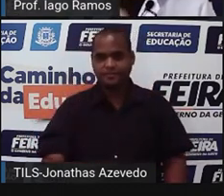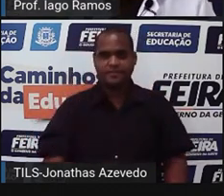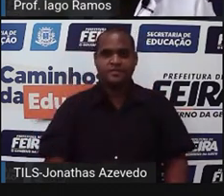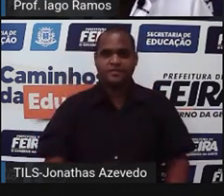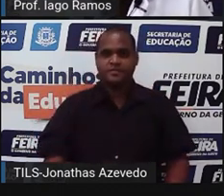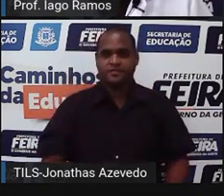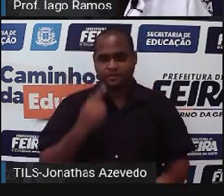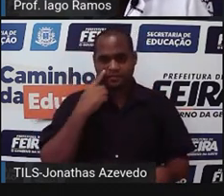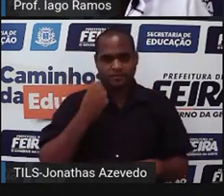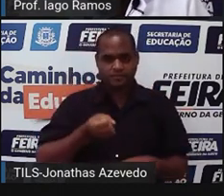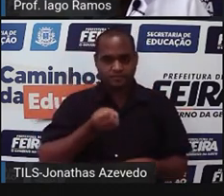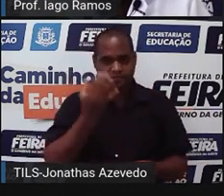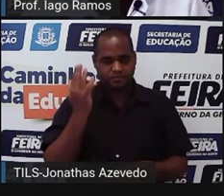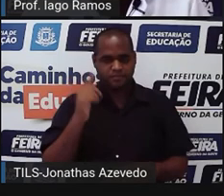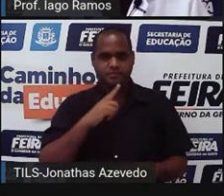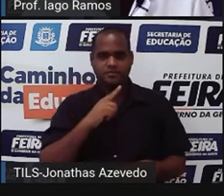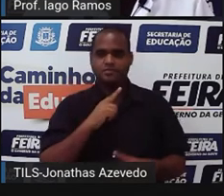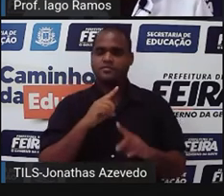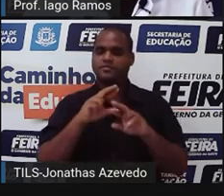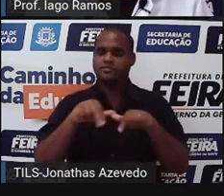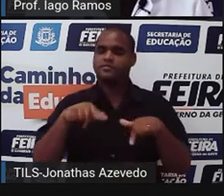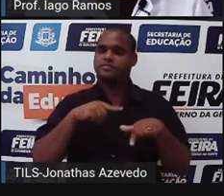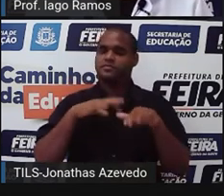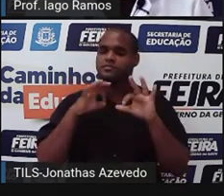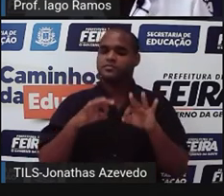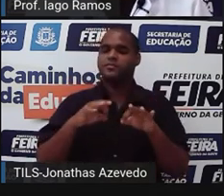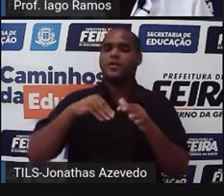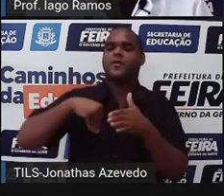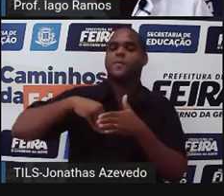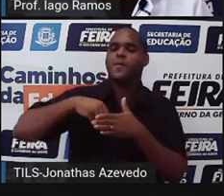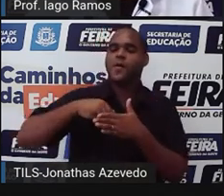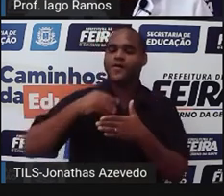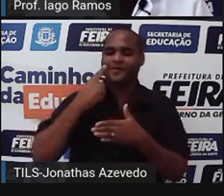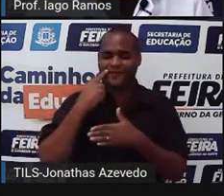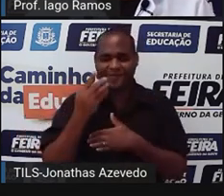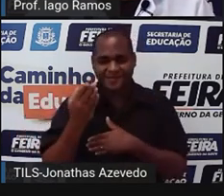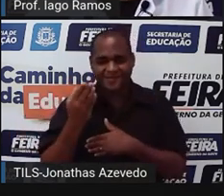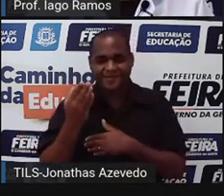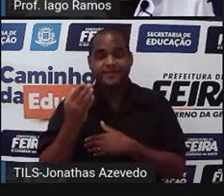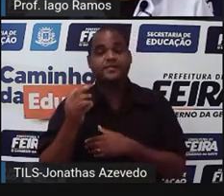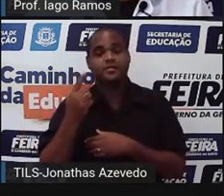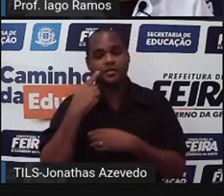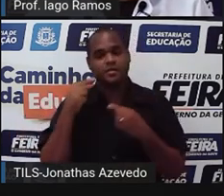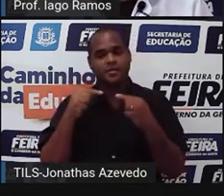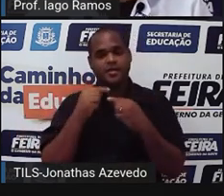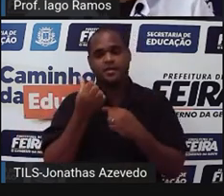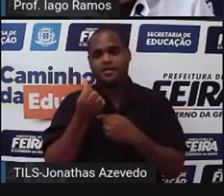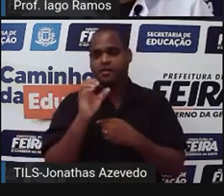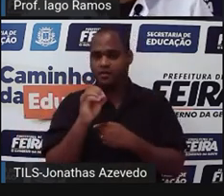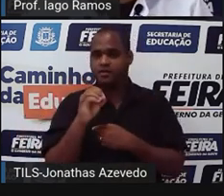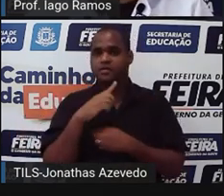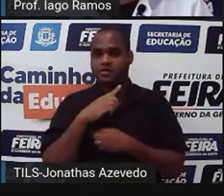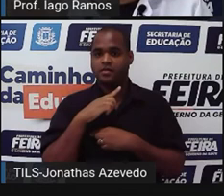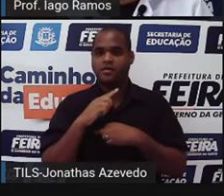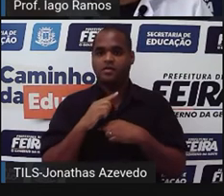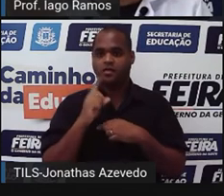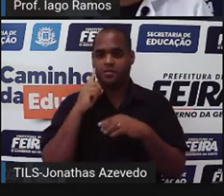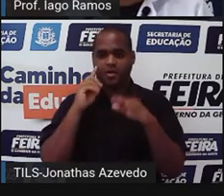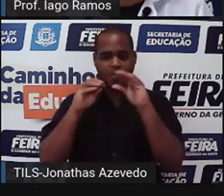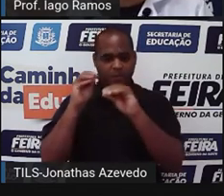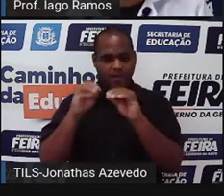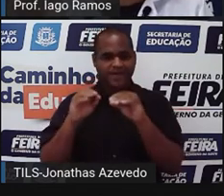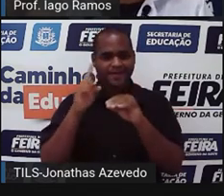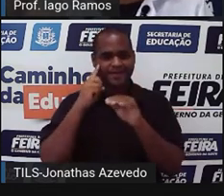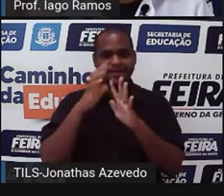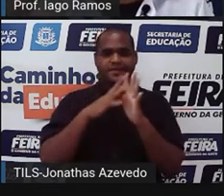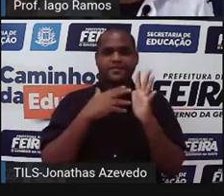Está ali as quantidades, tudo direitinho. Futebol, a gente já viu, né? Vai dar sessenta. Estou colocando ali na